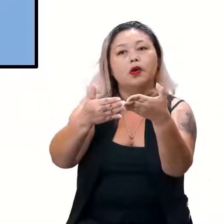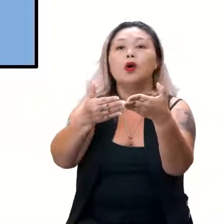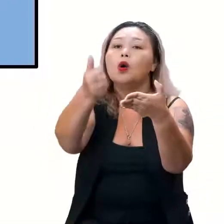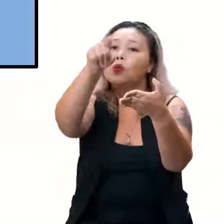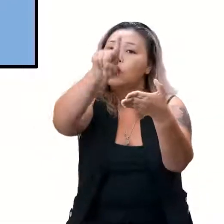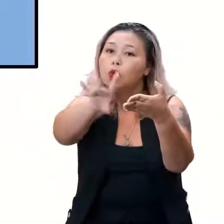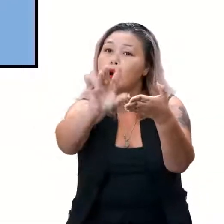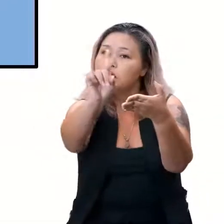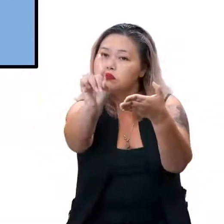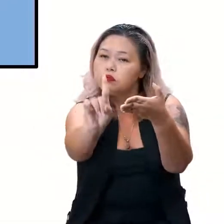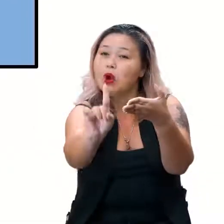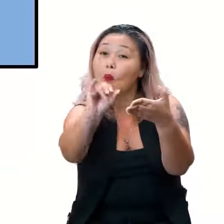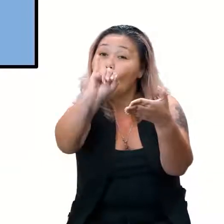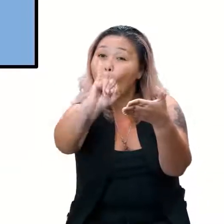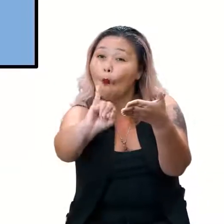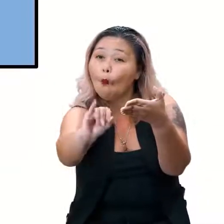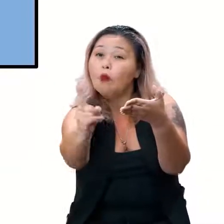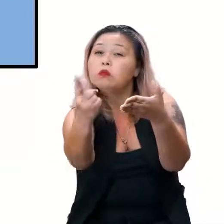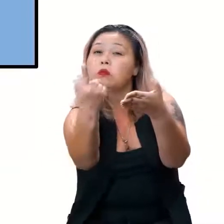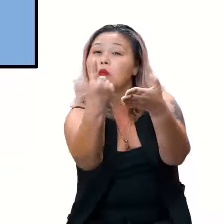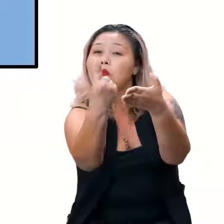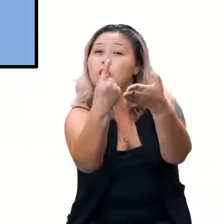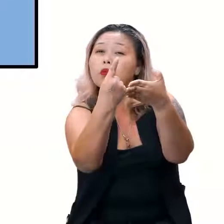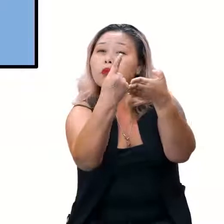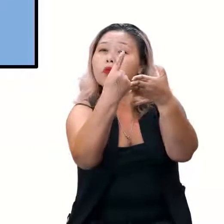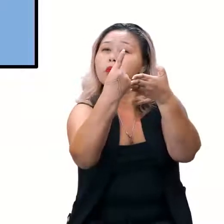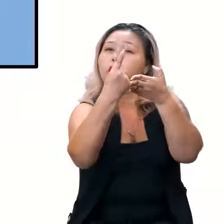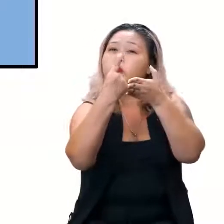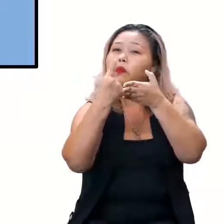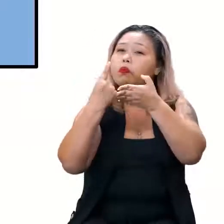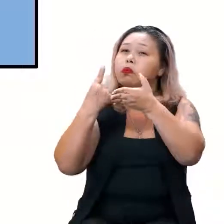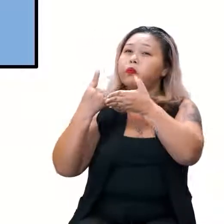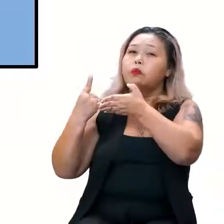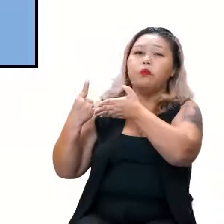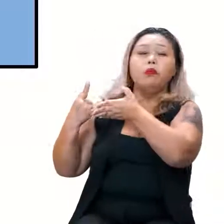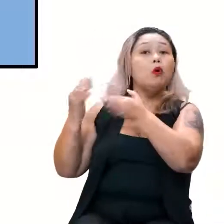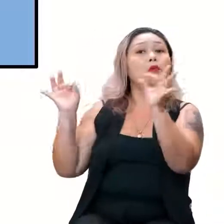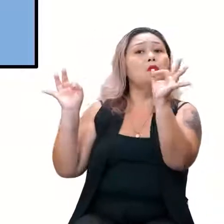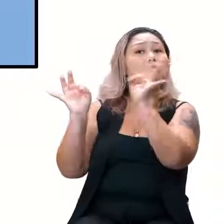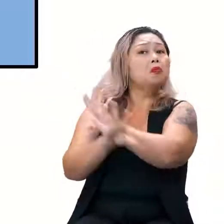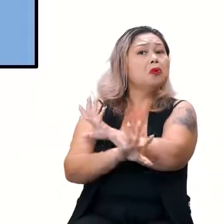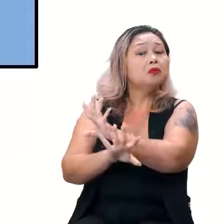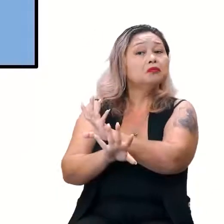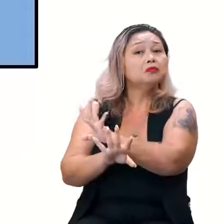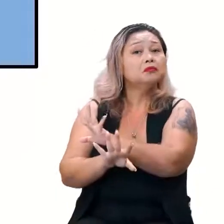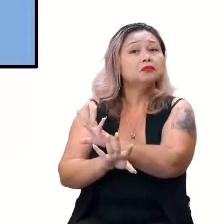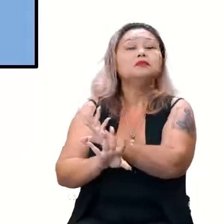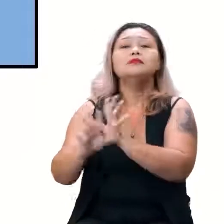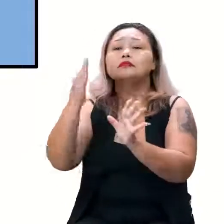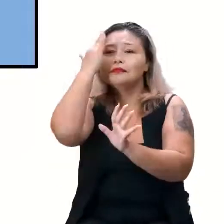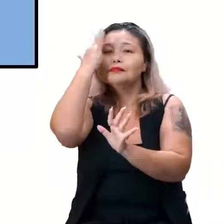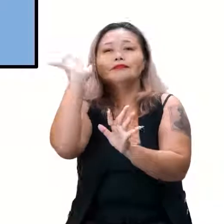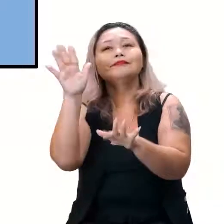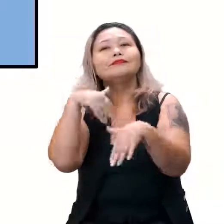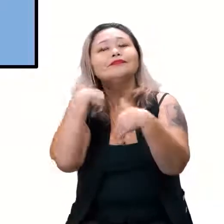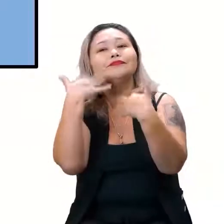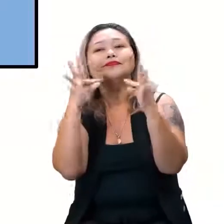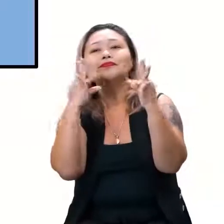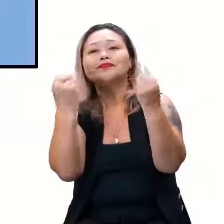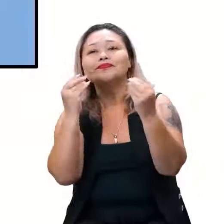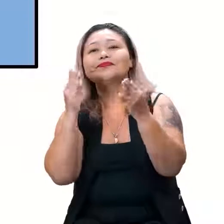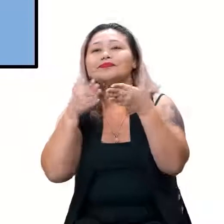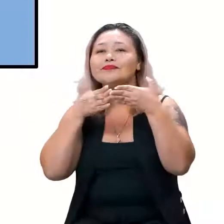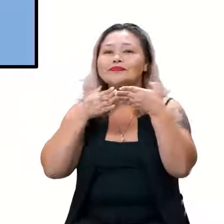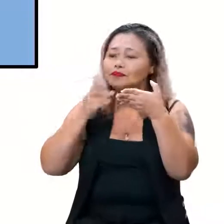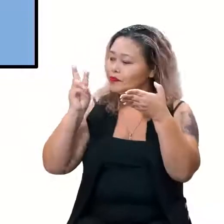lá, magrinho, voltou do barco. buscar o outro de 60. Pronto. Ah, entendi. Finalmente, todos atravessam, né?